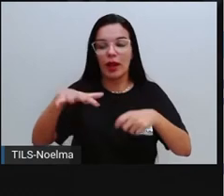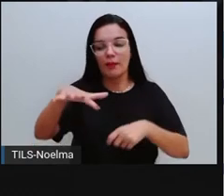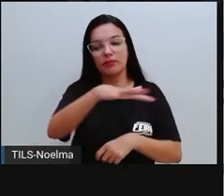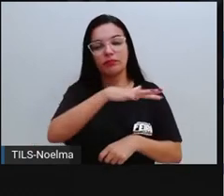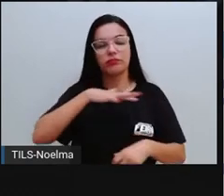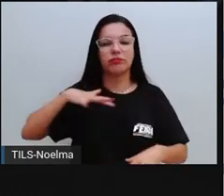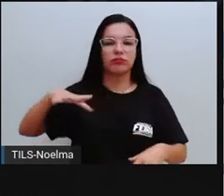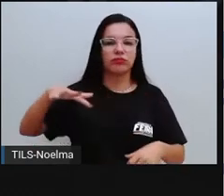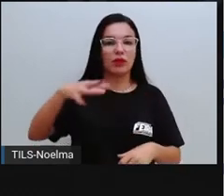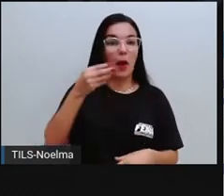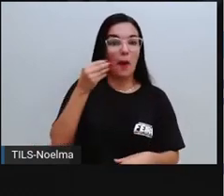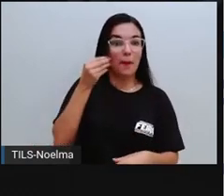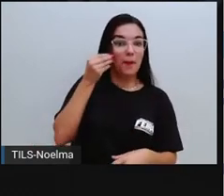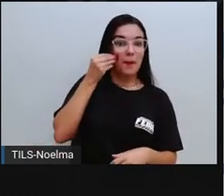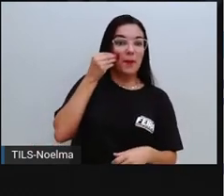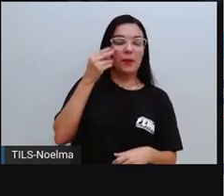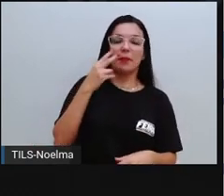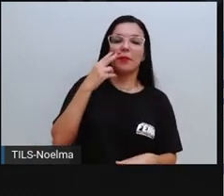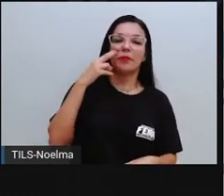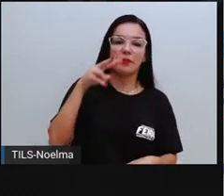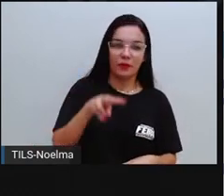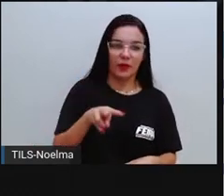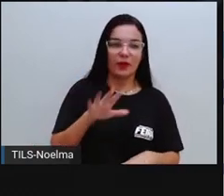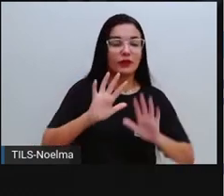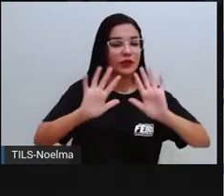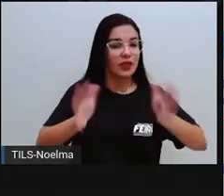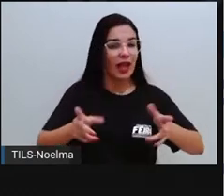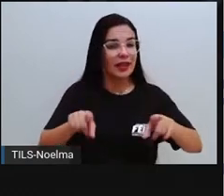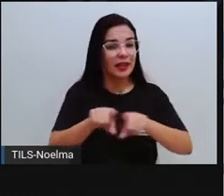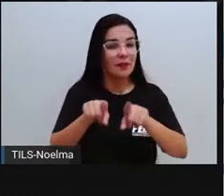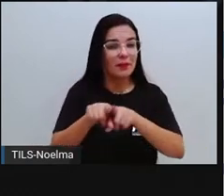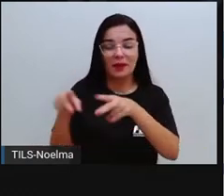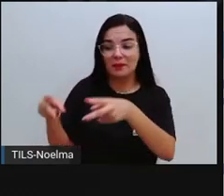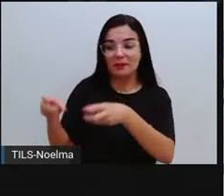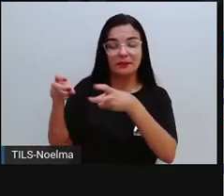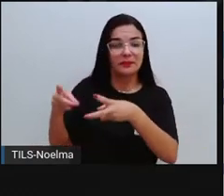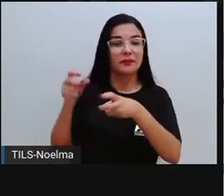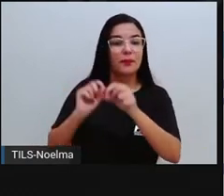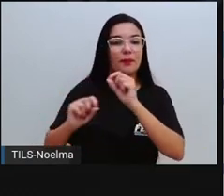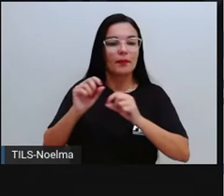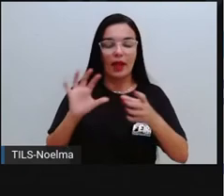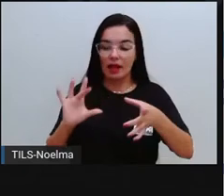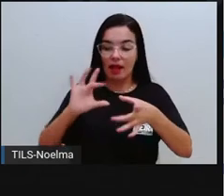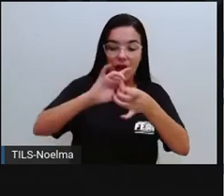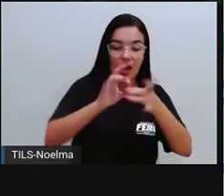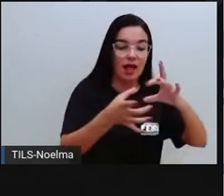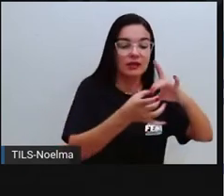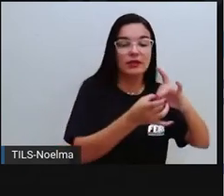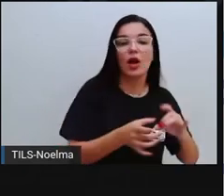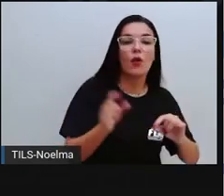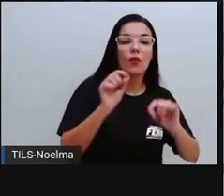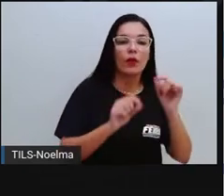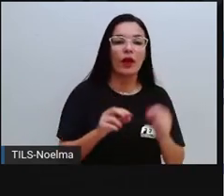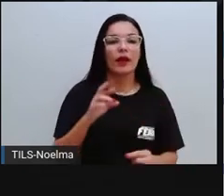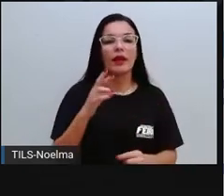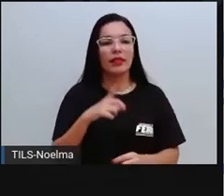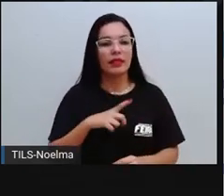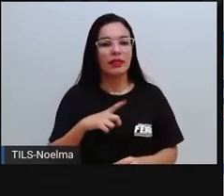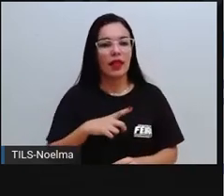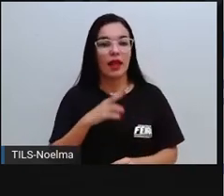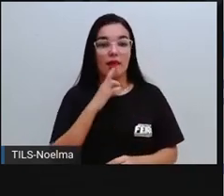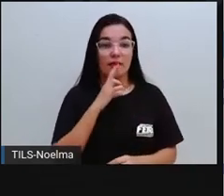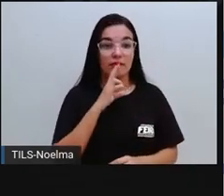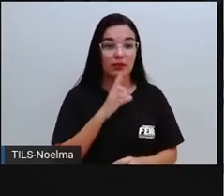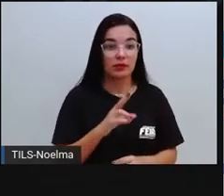gente já observou aí a relação dos experimentos, dos resultados prováveis ou não